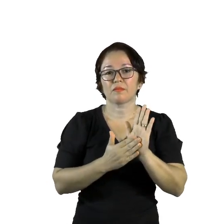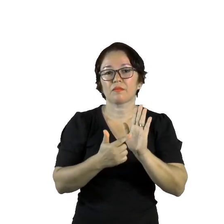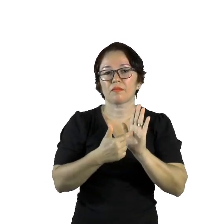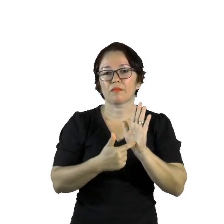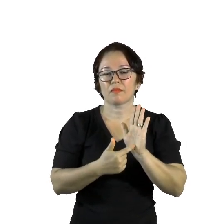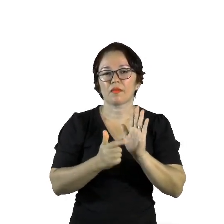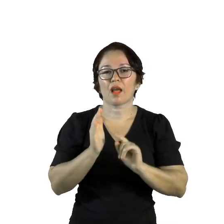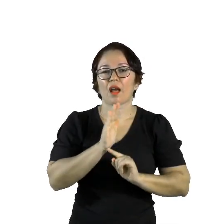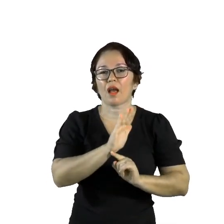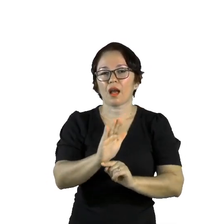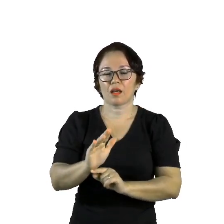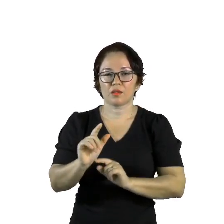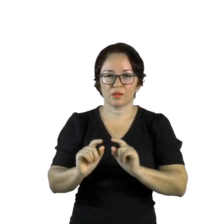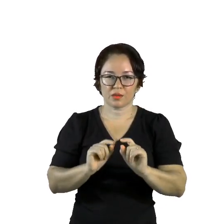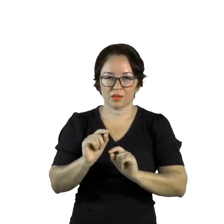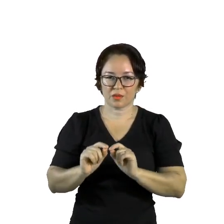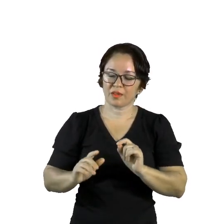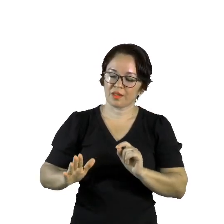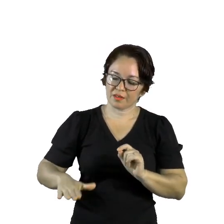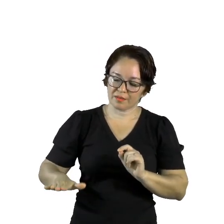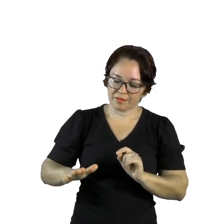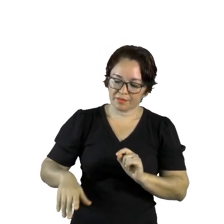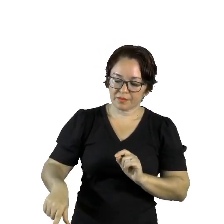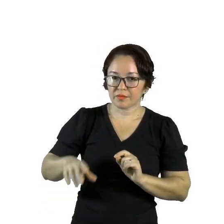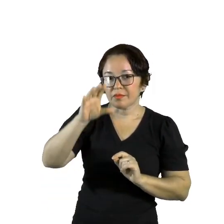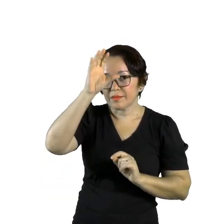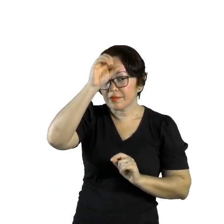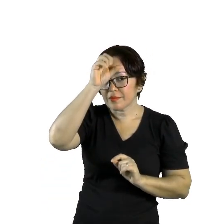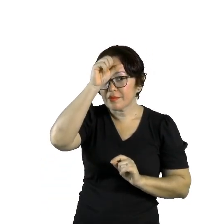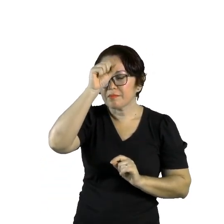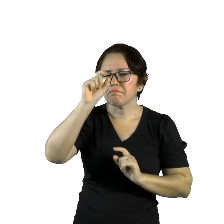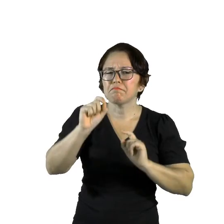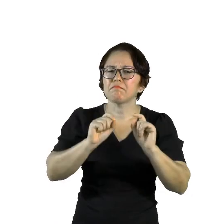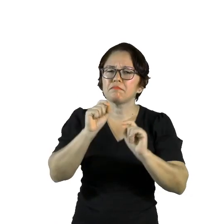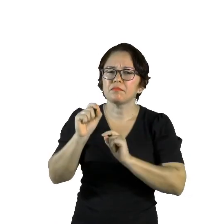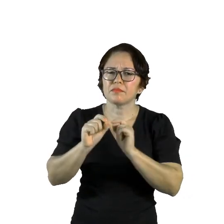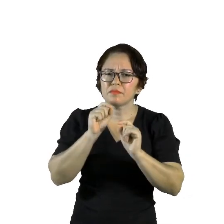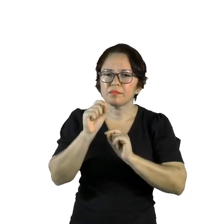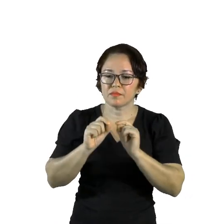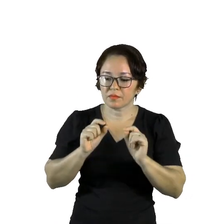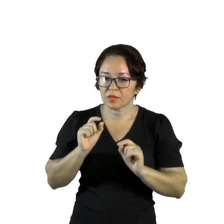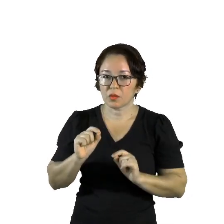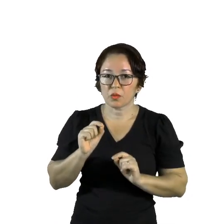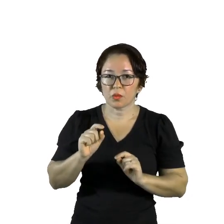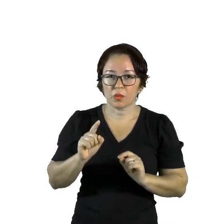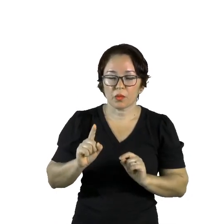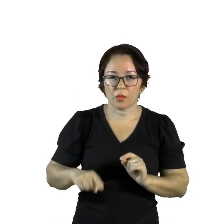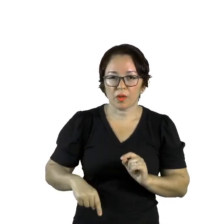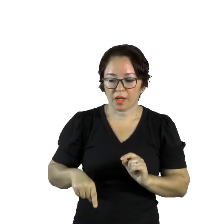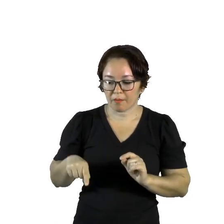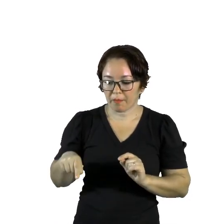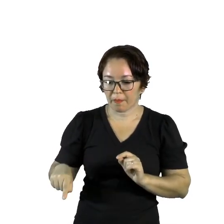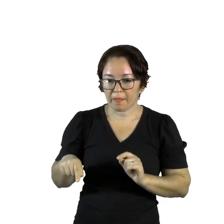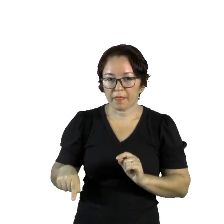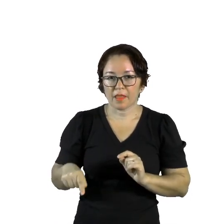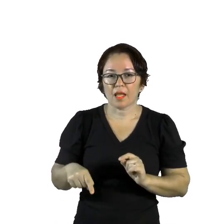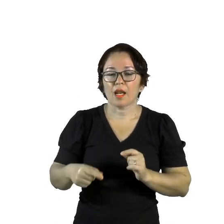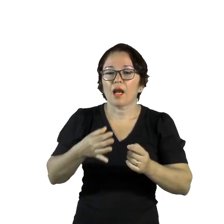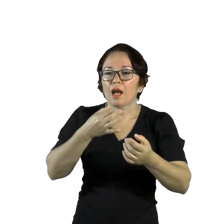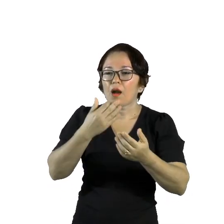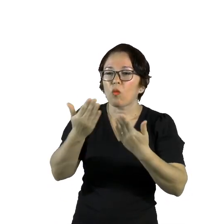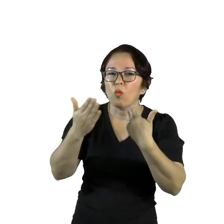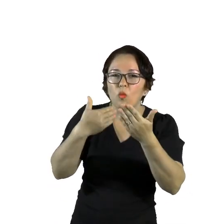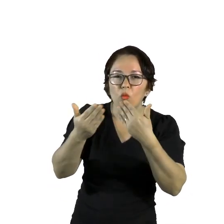Proporcionará A criança Aprendizagens como Percepção do uso social da língua